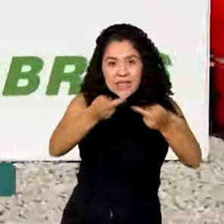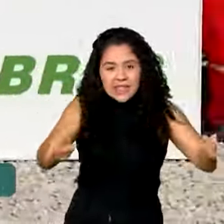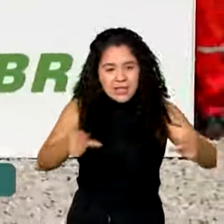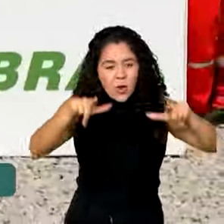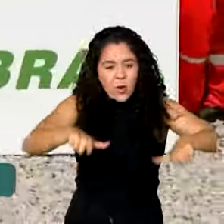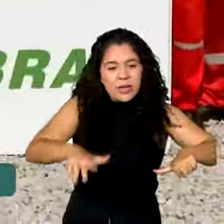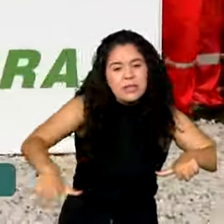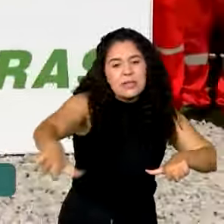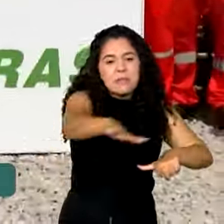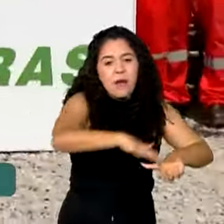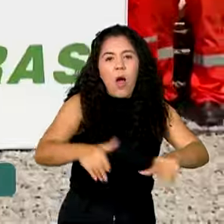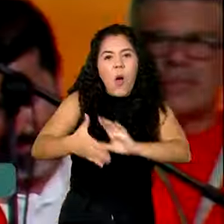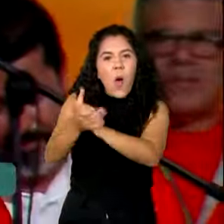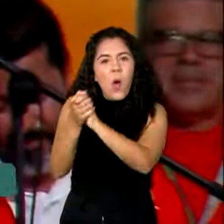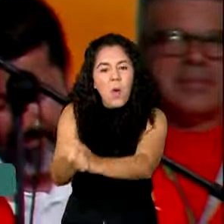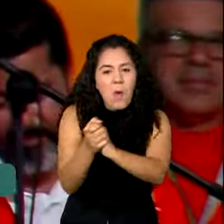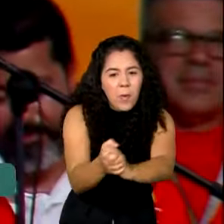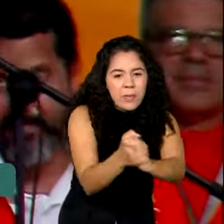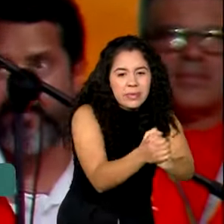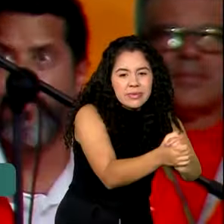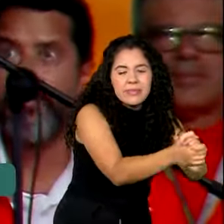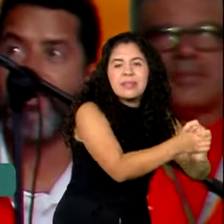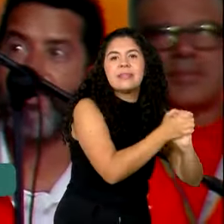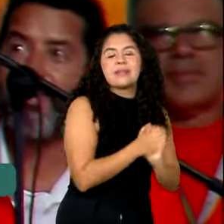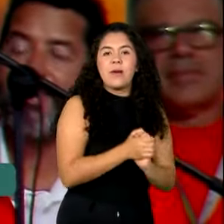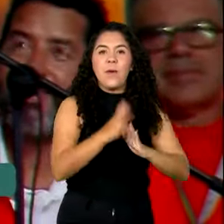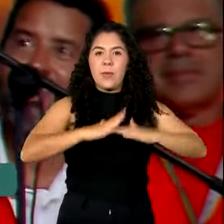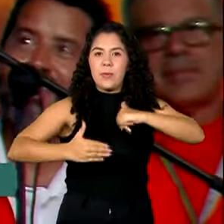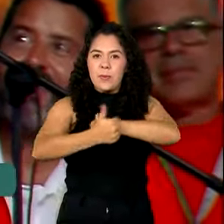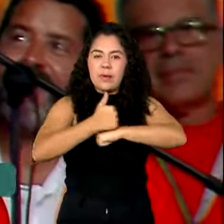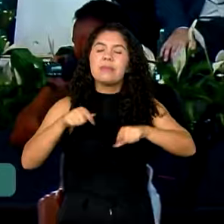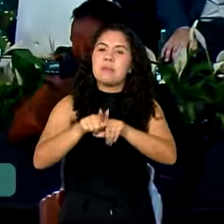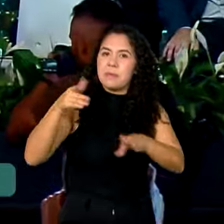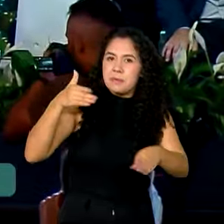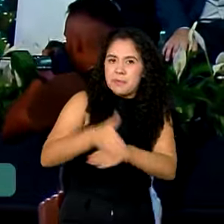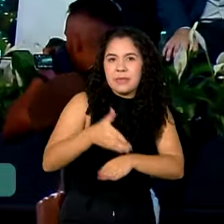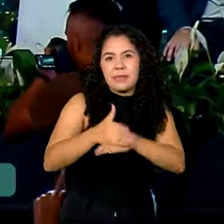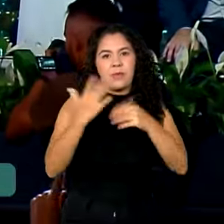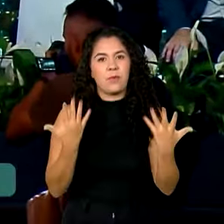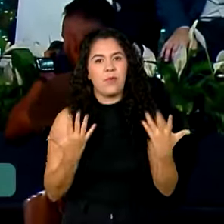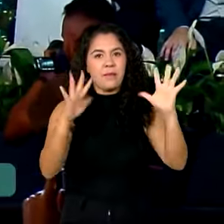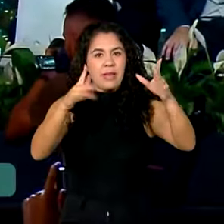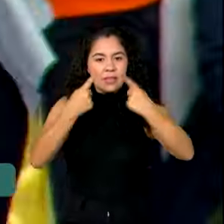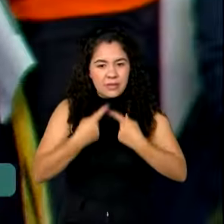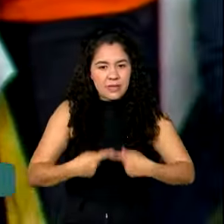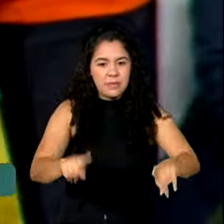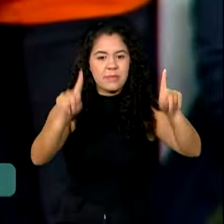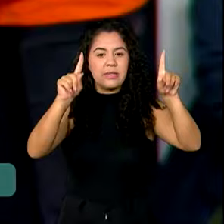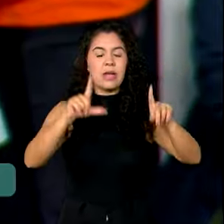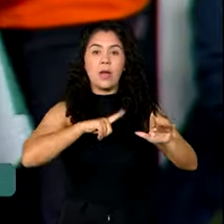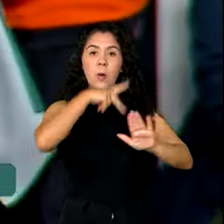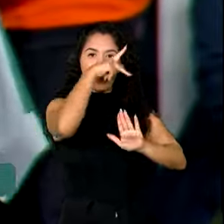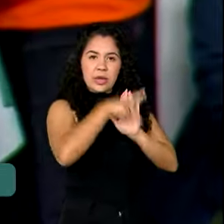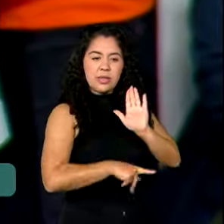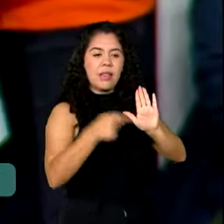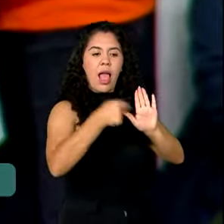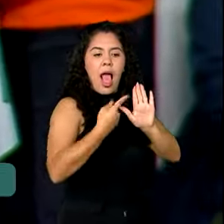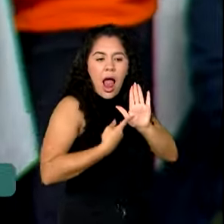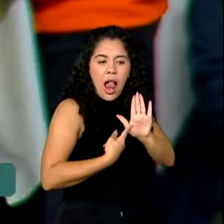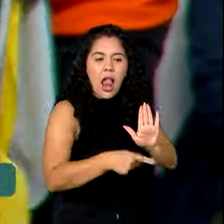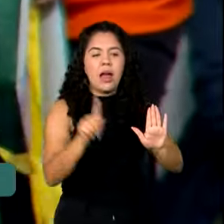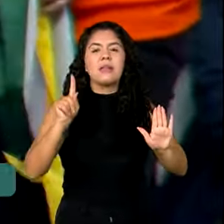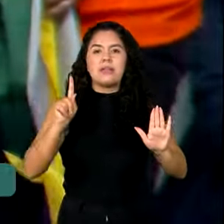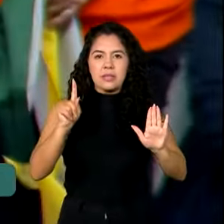cumprimentou petroleiros e participou da cerimônia de inauguração do Complexo, que teve o projeto lançado no